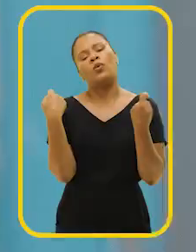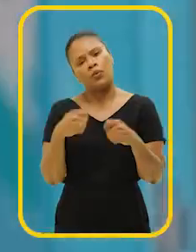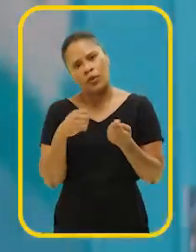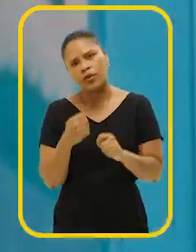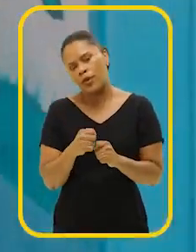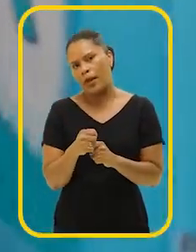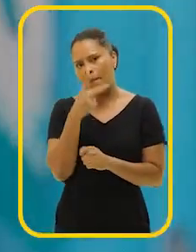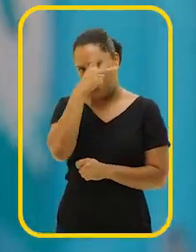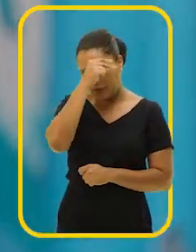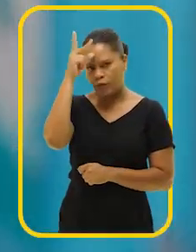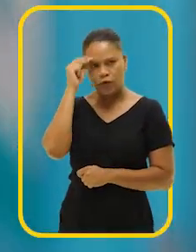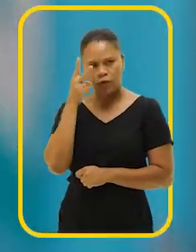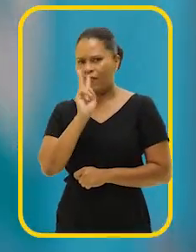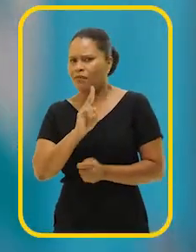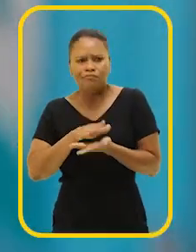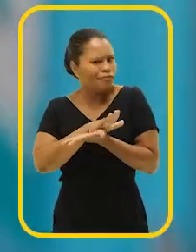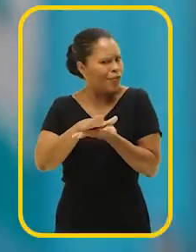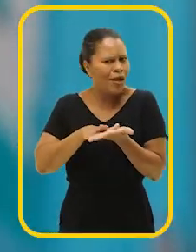prefeitura não enxerga. Não enxerga, não.